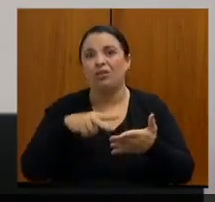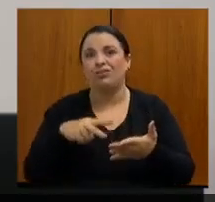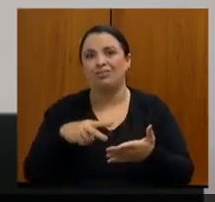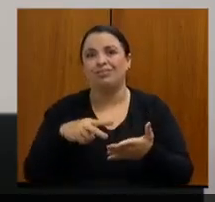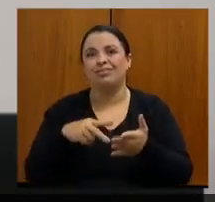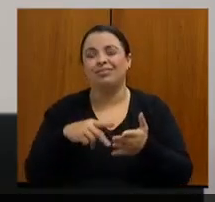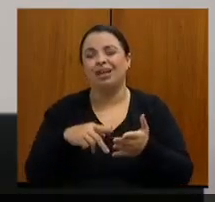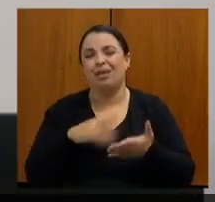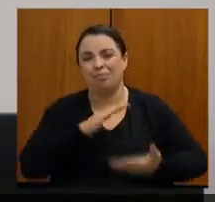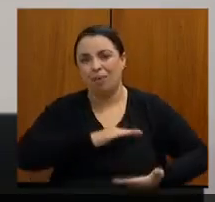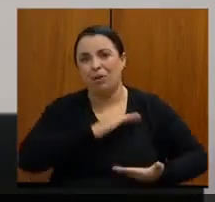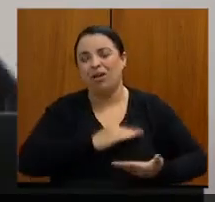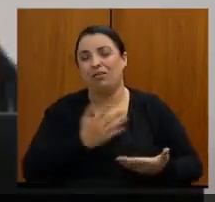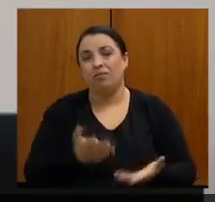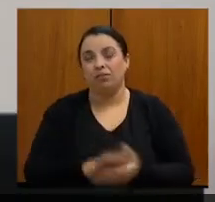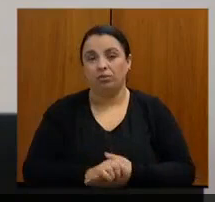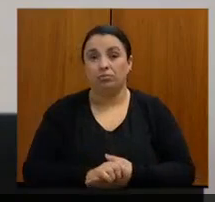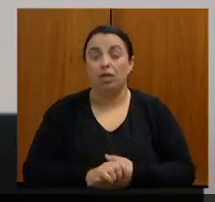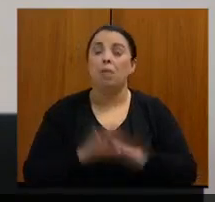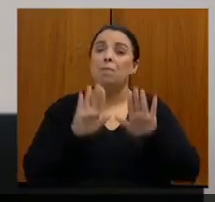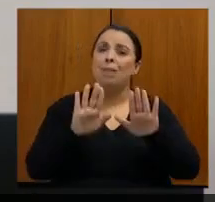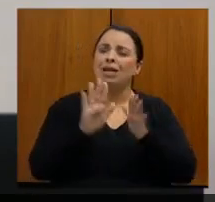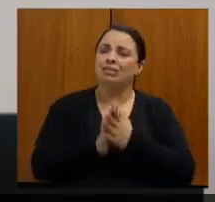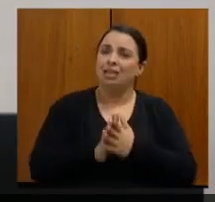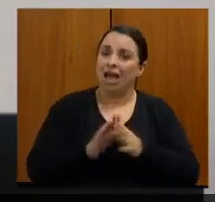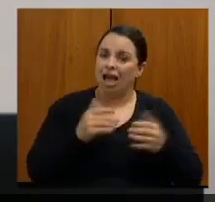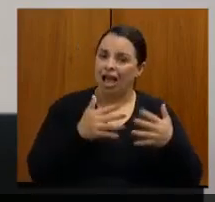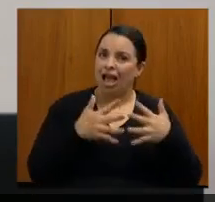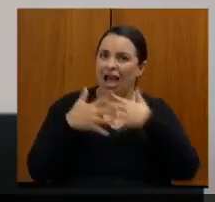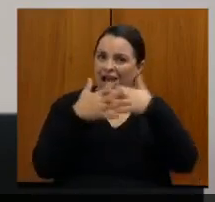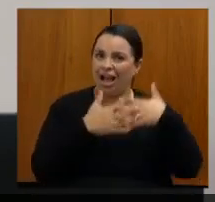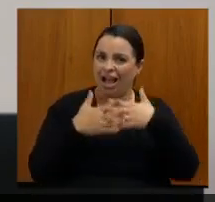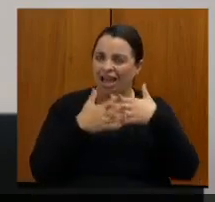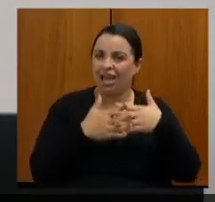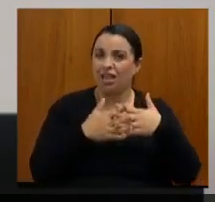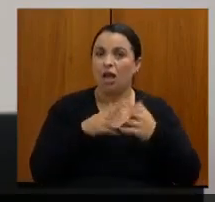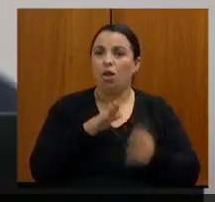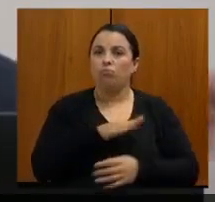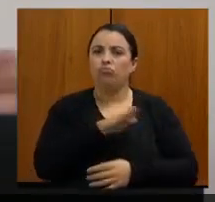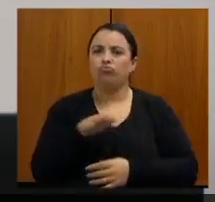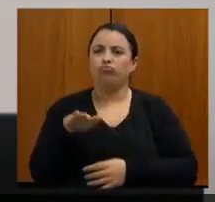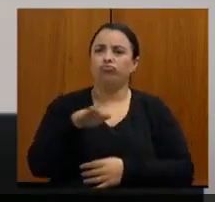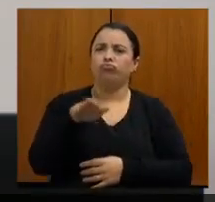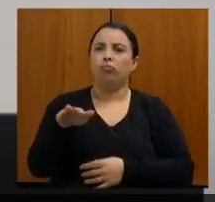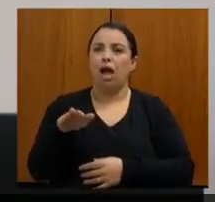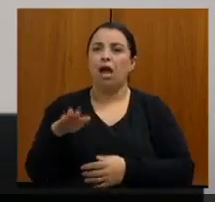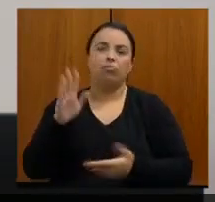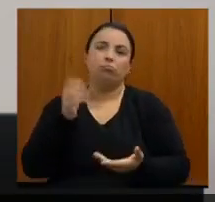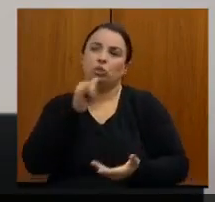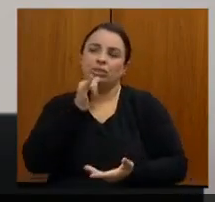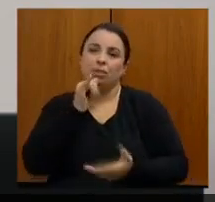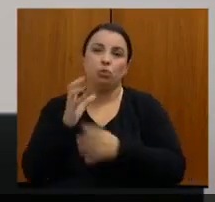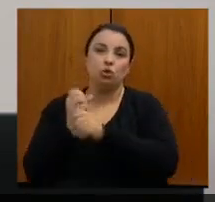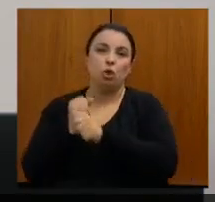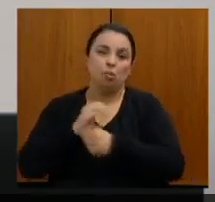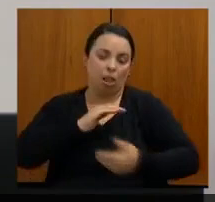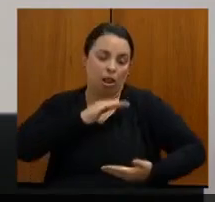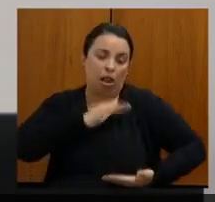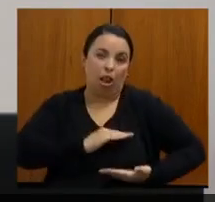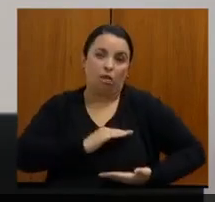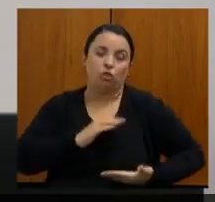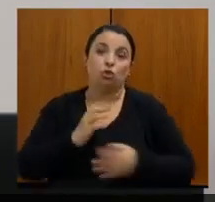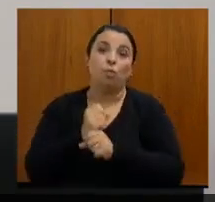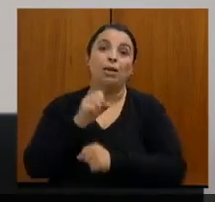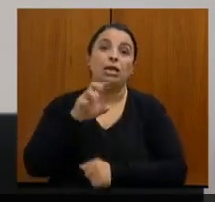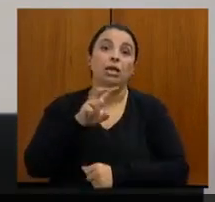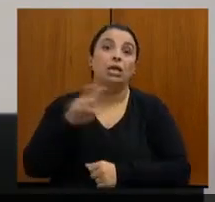o ela faz? Ela faz um número grande de exames, vamos dizer aí, 500 mamografias. E vai ser